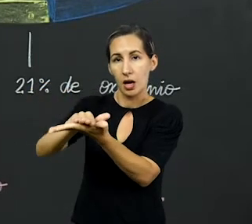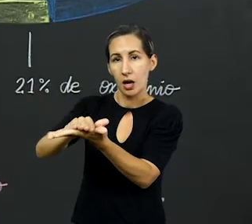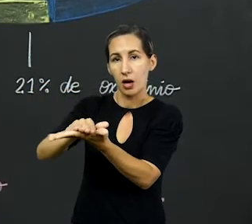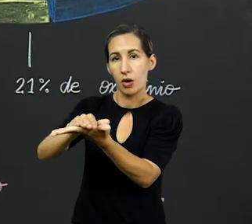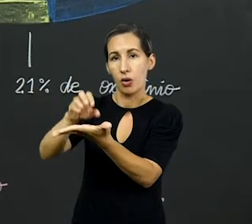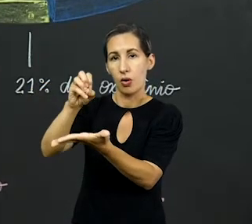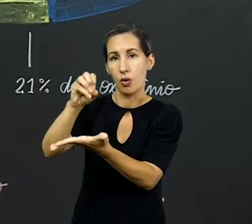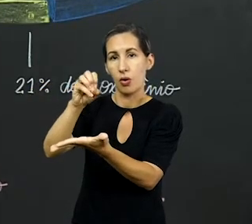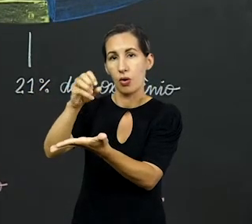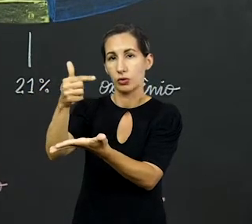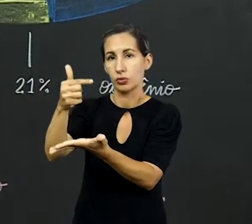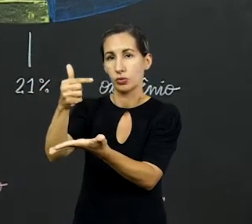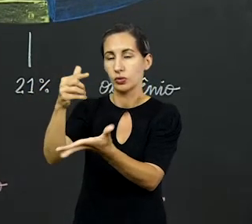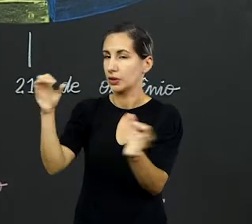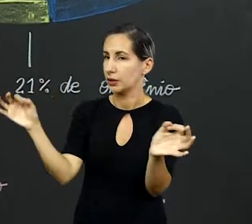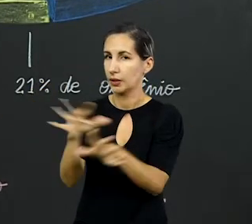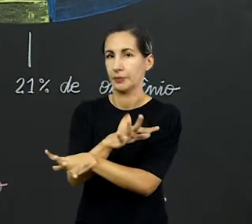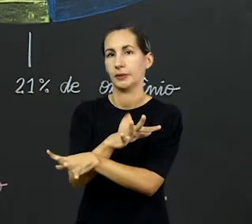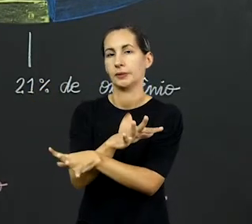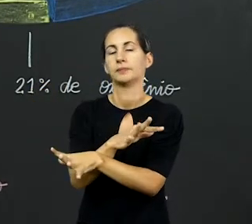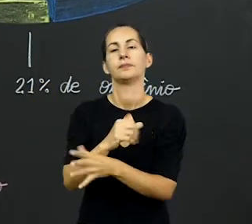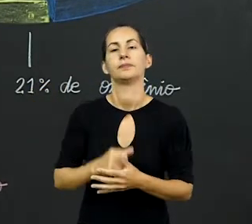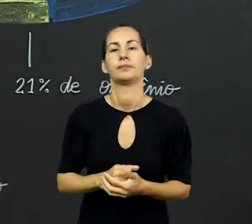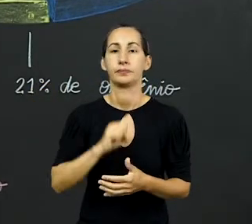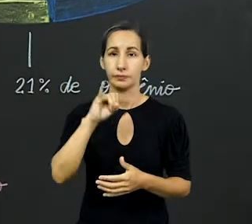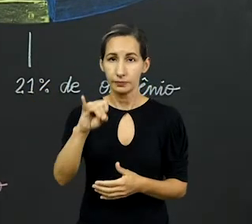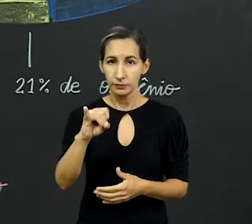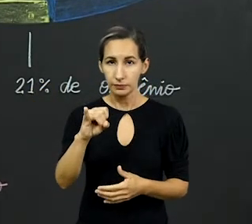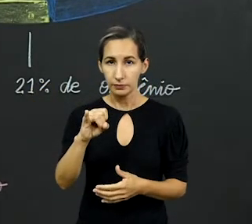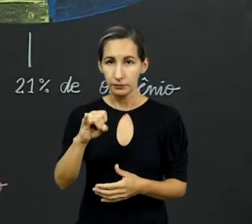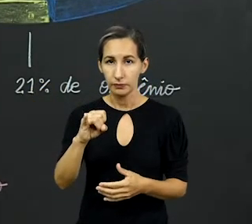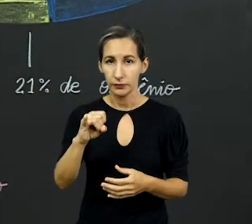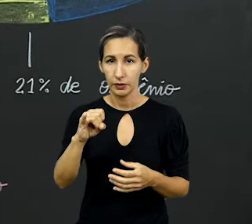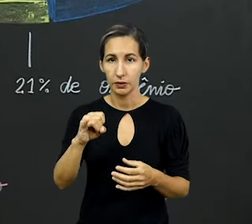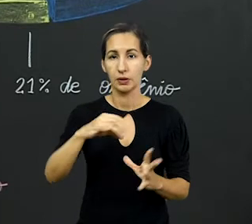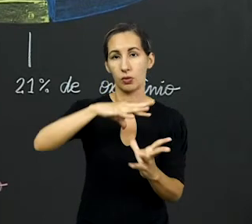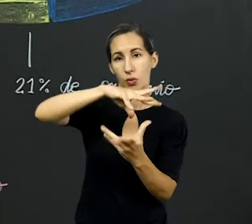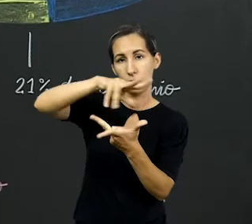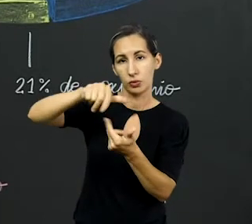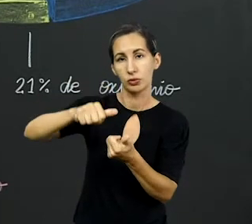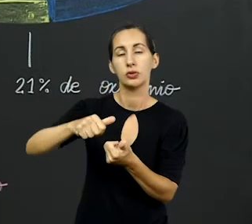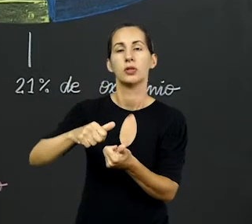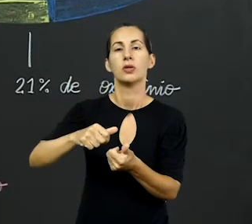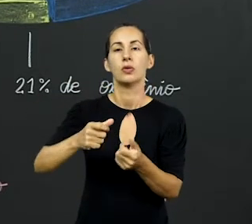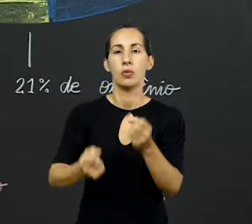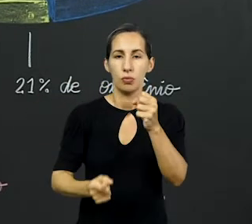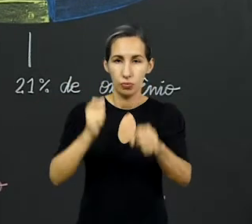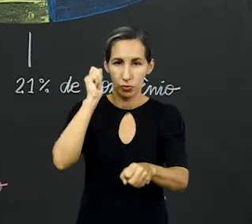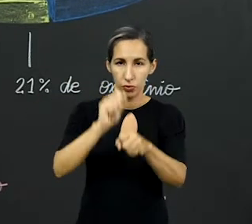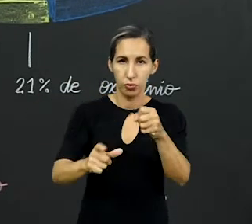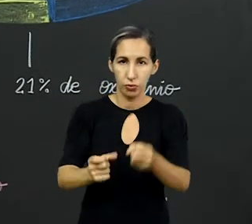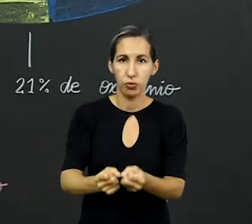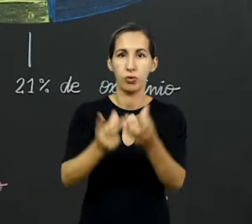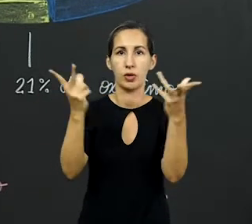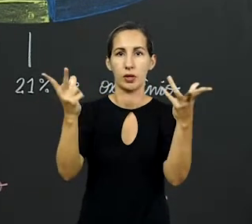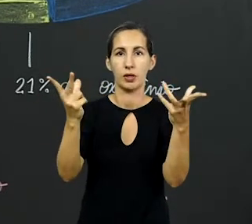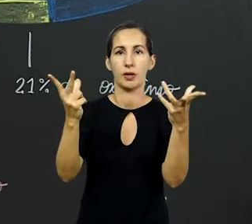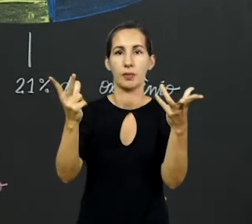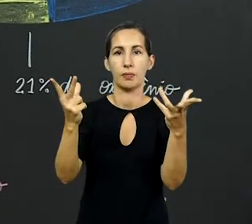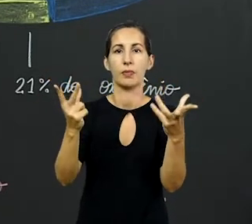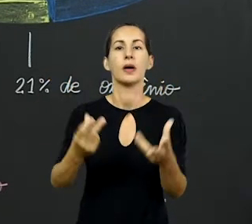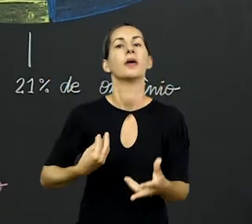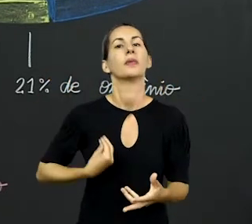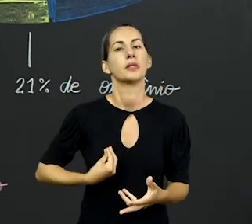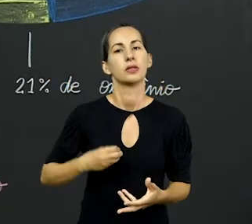O2 para ela, vai acabar. Então, se há combustão no nosso planeta, se há queima, é devido à